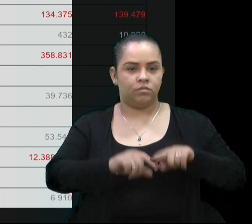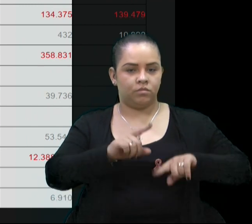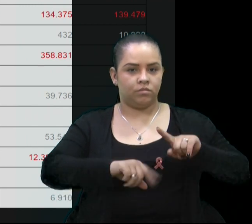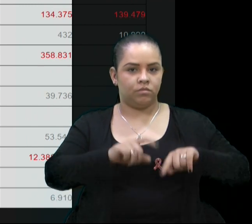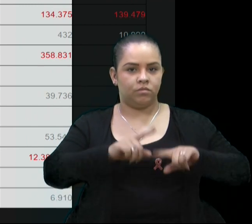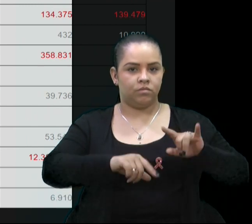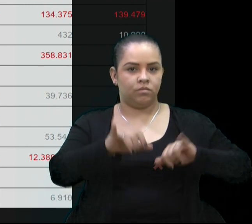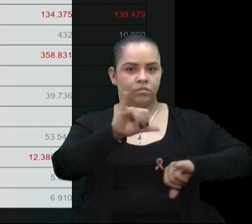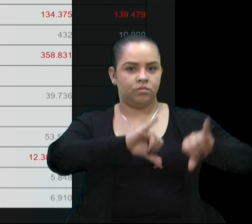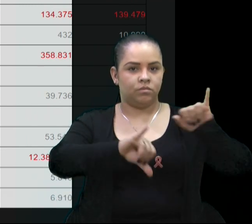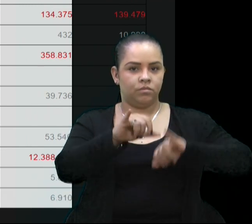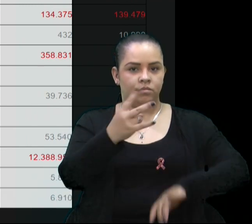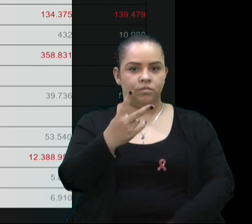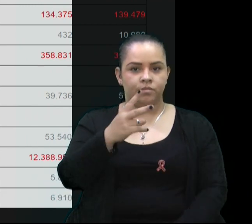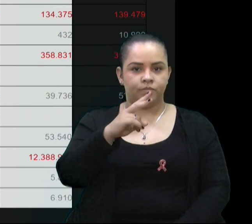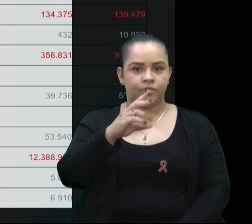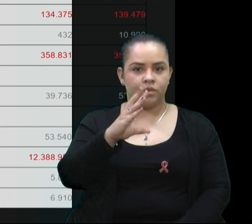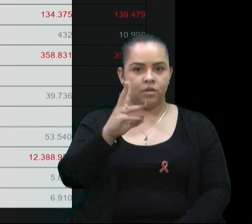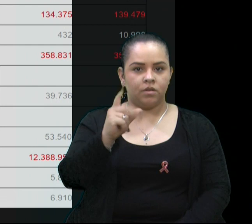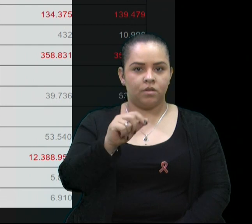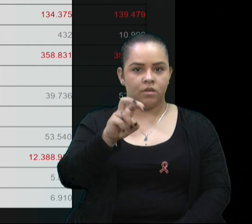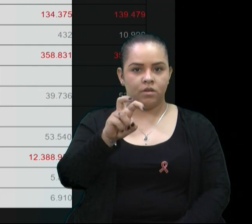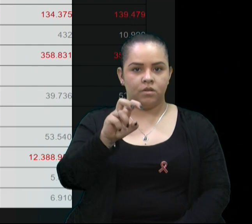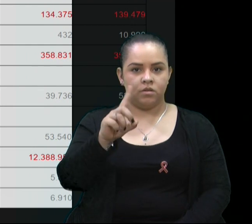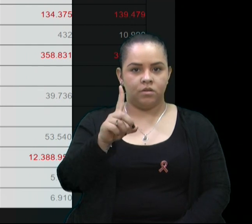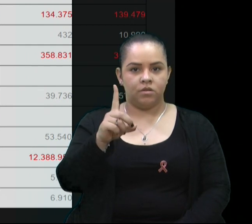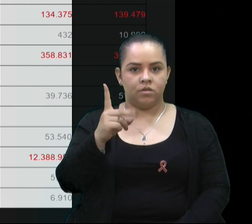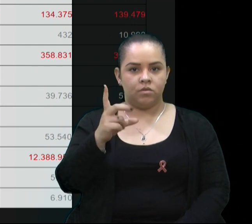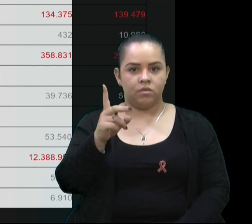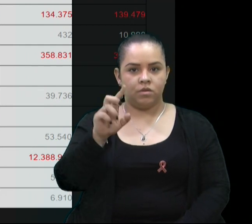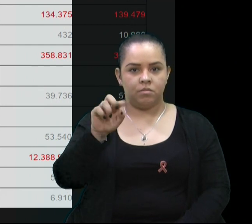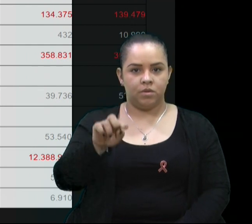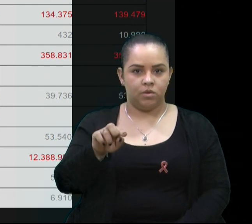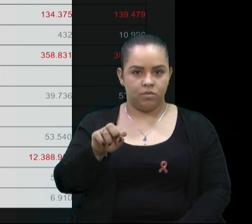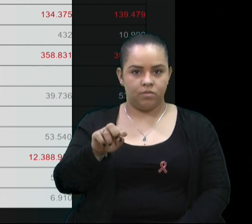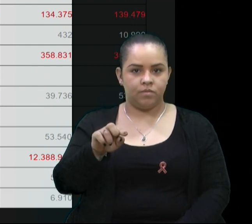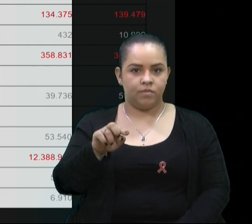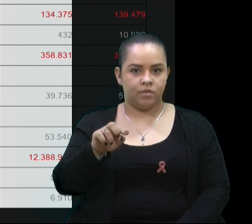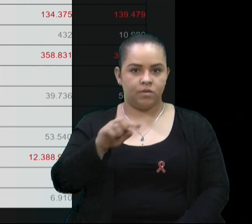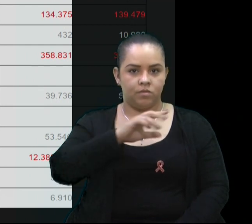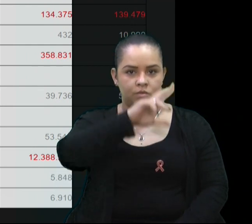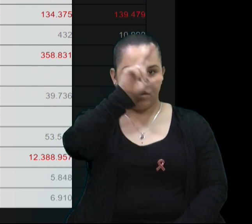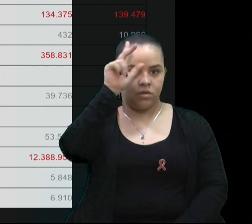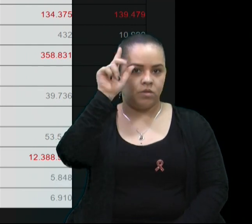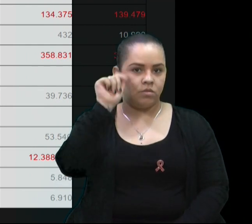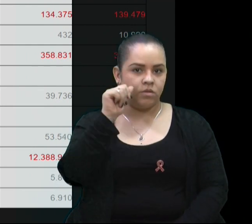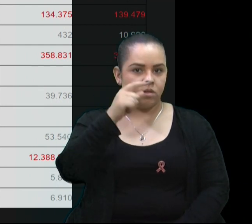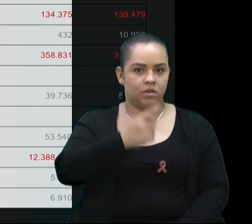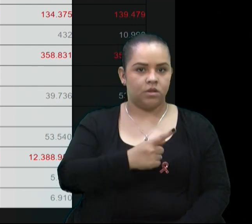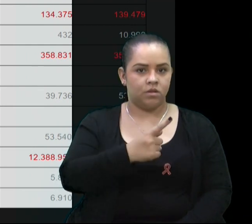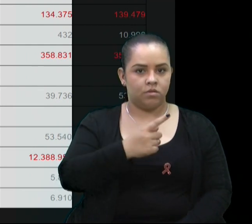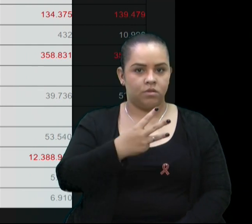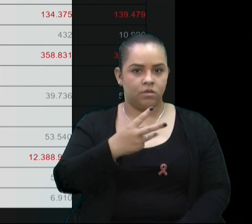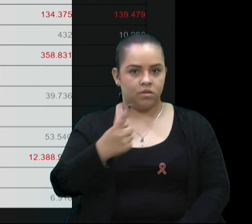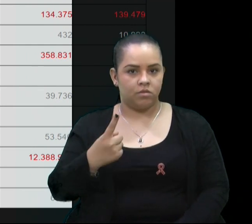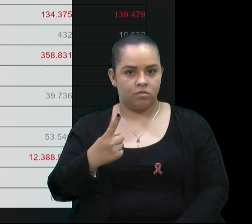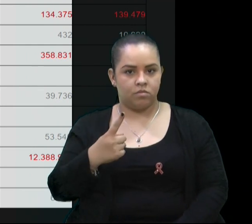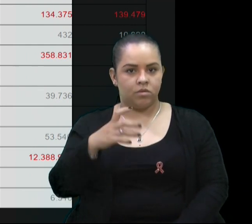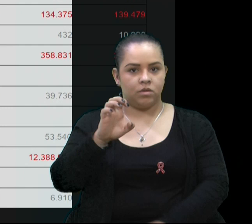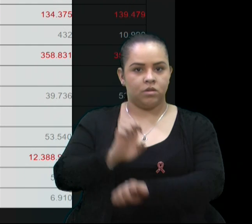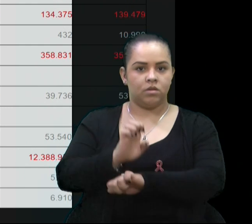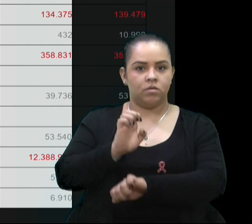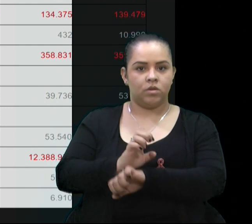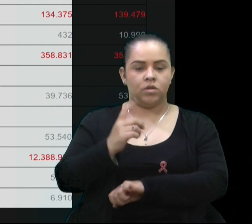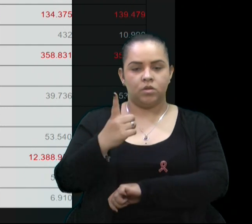R$ 2.512.000,00, pelo município, R 131.000,00 pelo Estado, e R 12